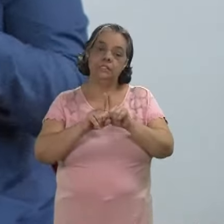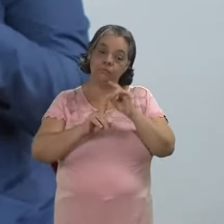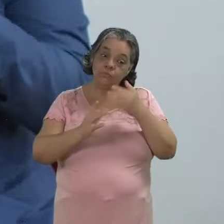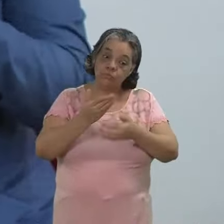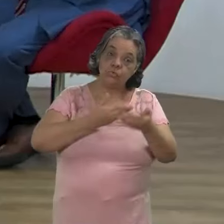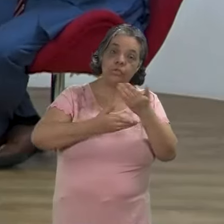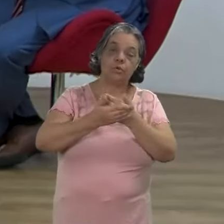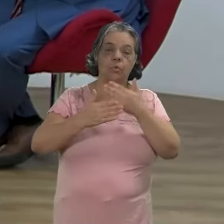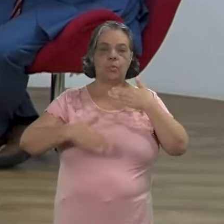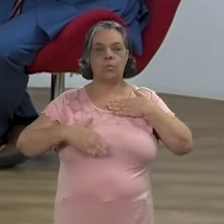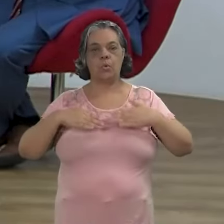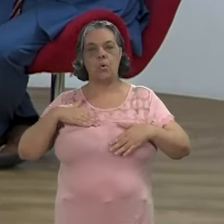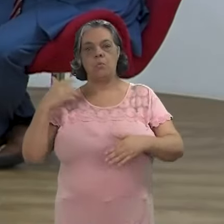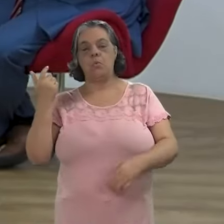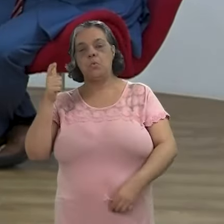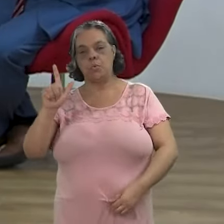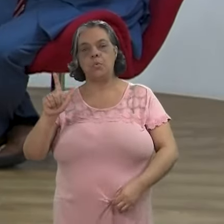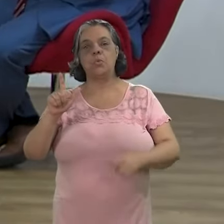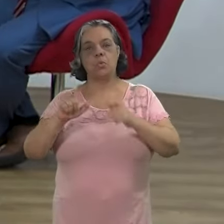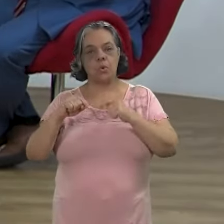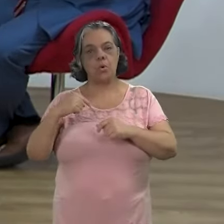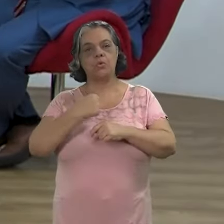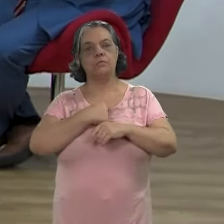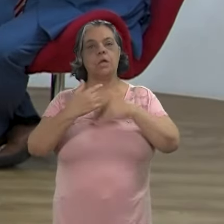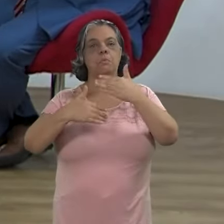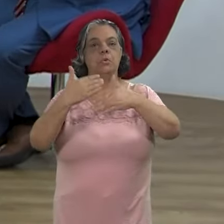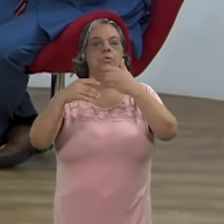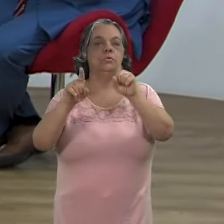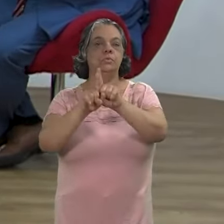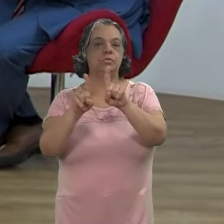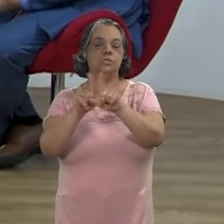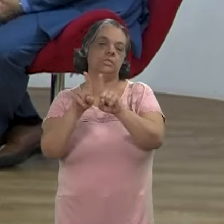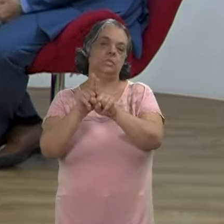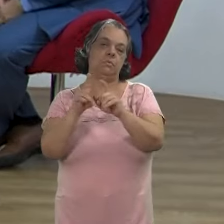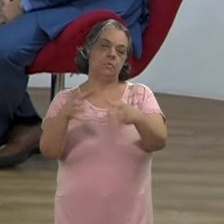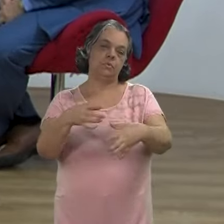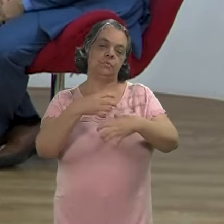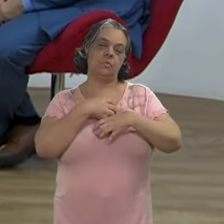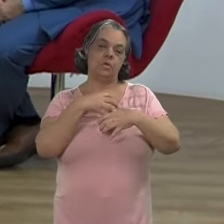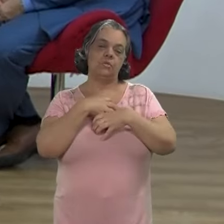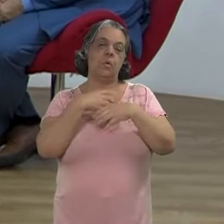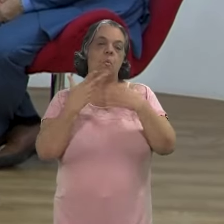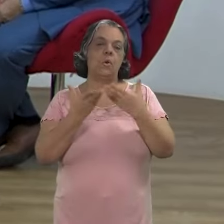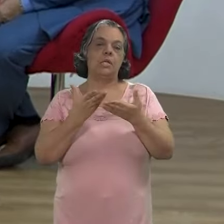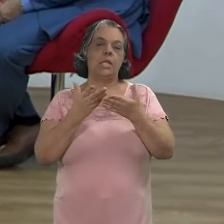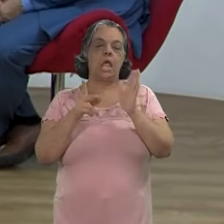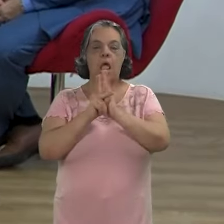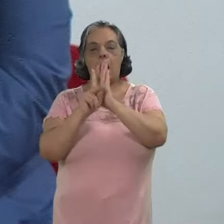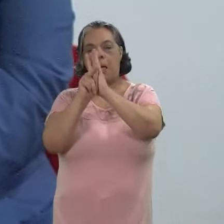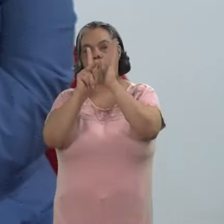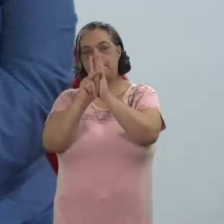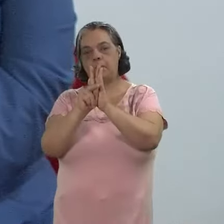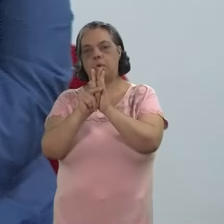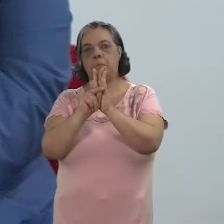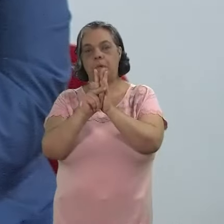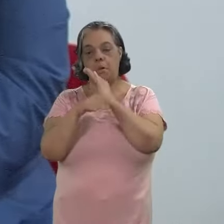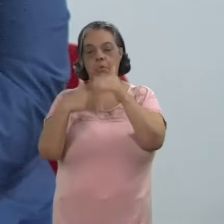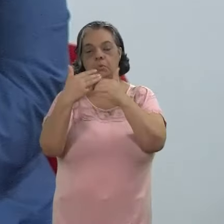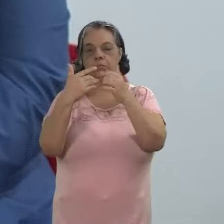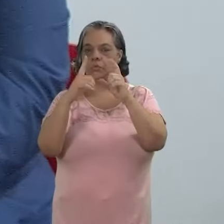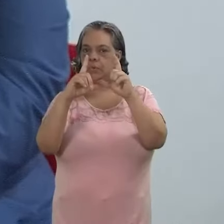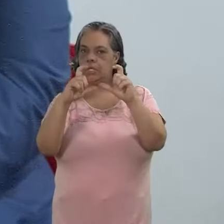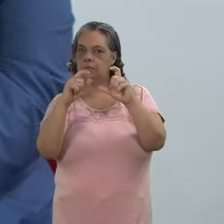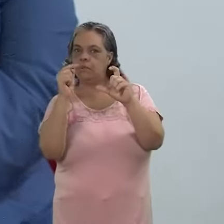que vai interagir com o nosso corpo então portanto isso vai produzir também uma situação em que a própria produção